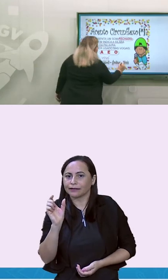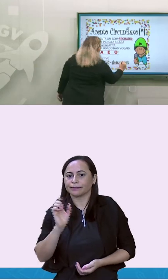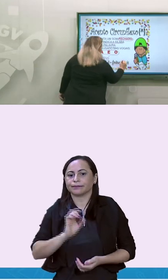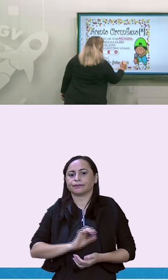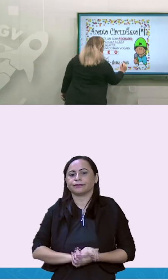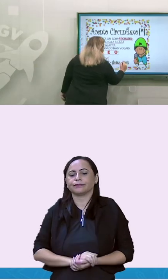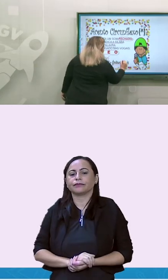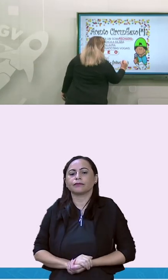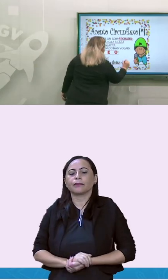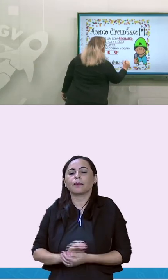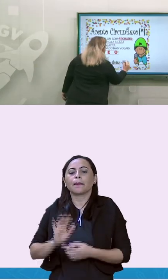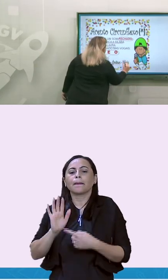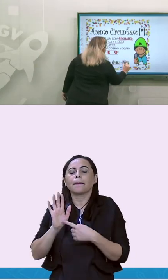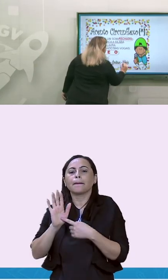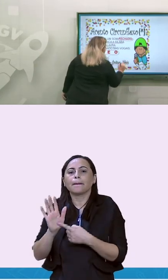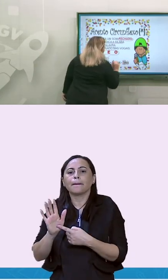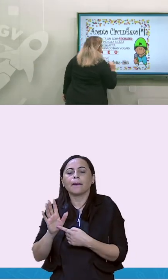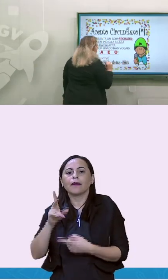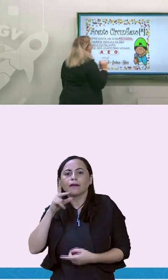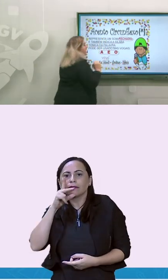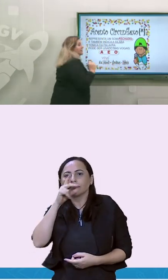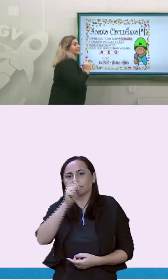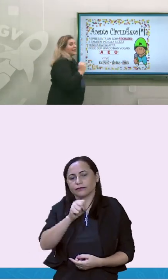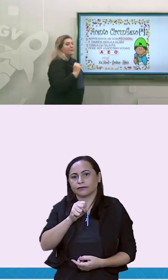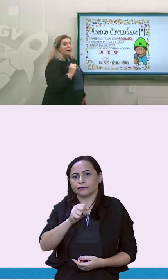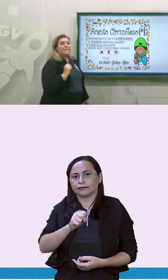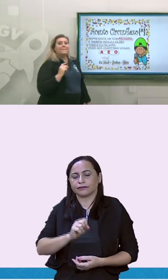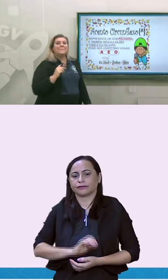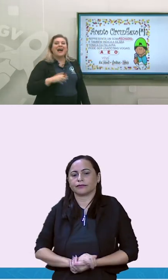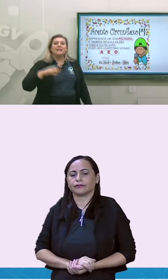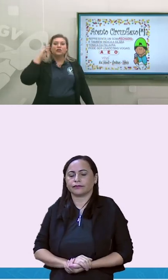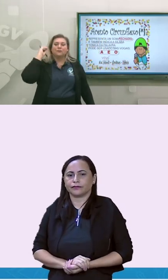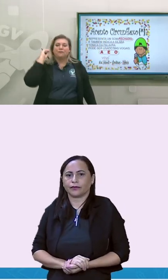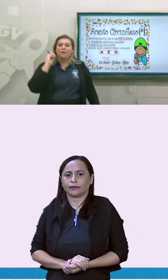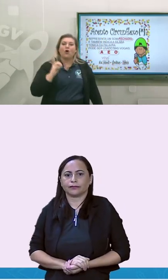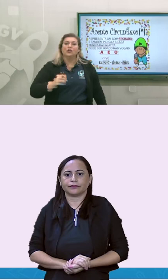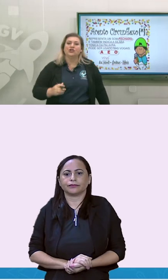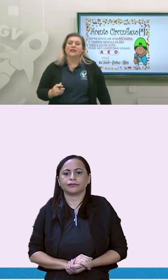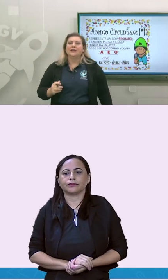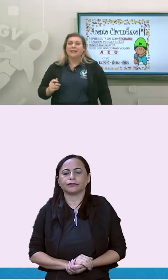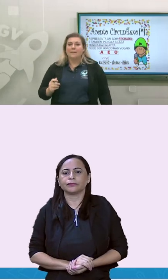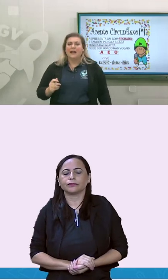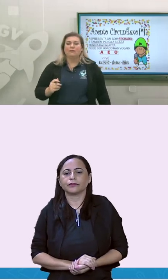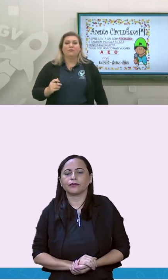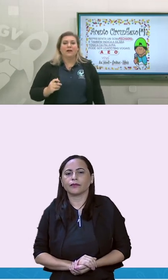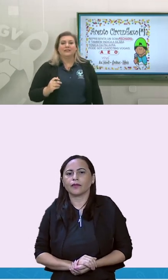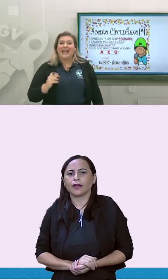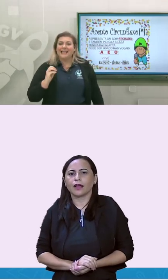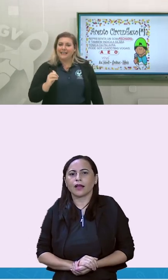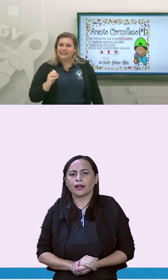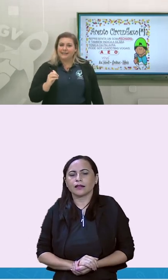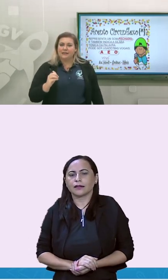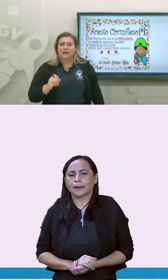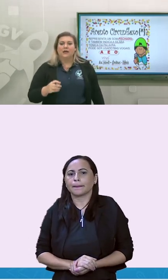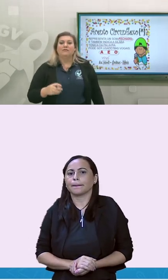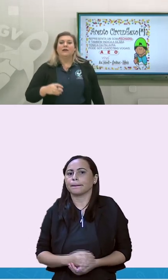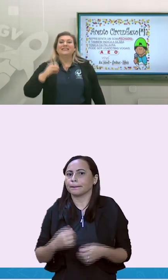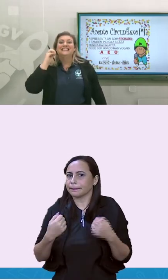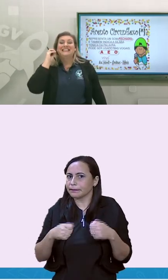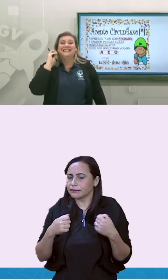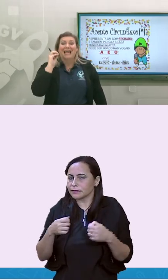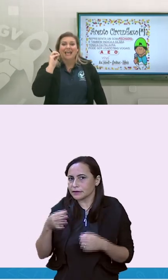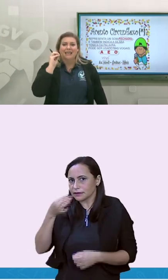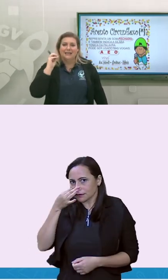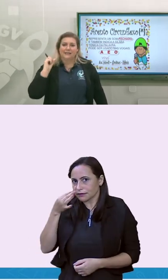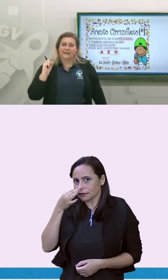a sílaba té é a sílaba mais forte da palavra. Eu não falo tênis. Eu